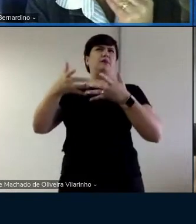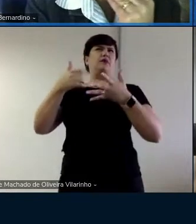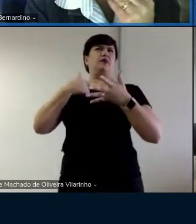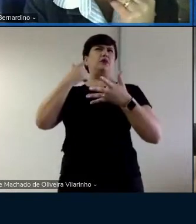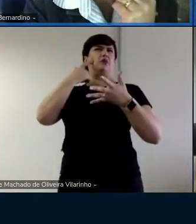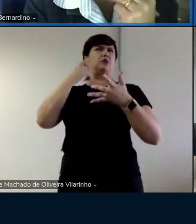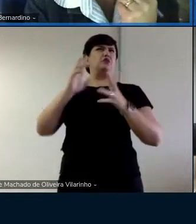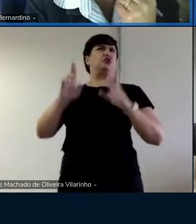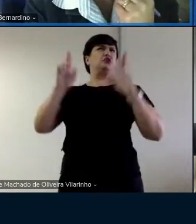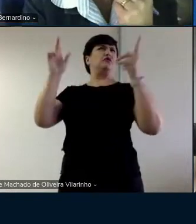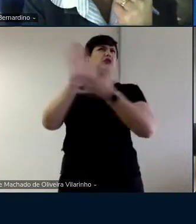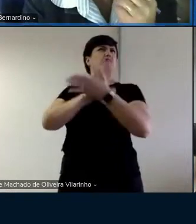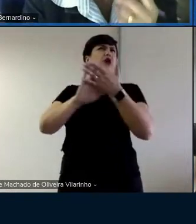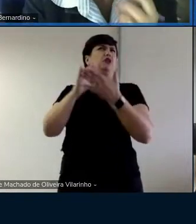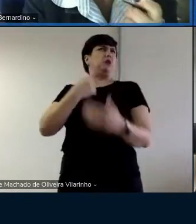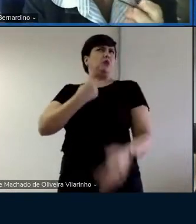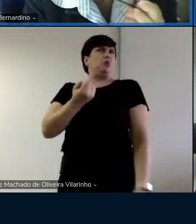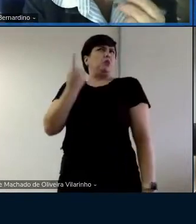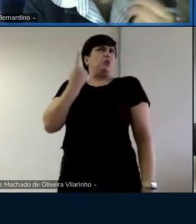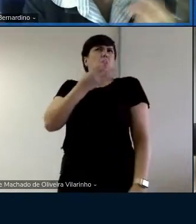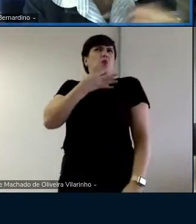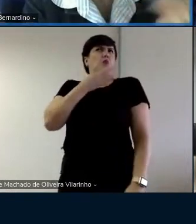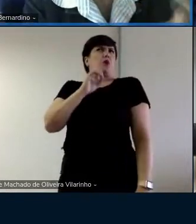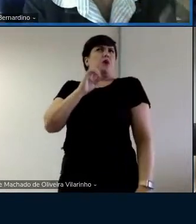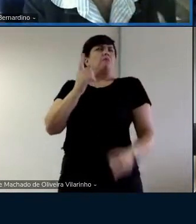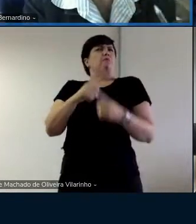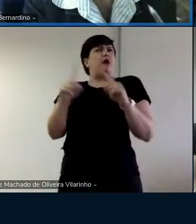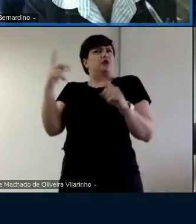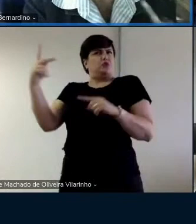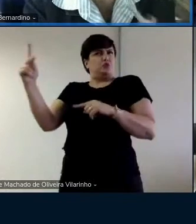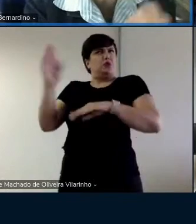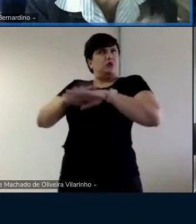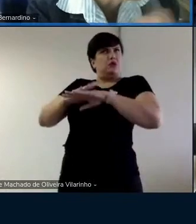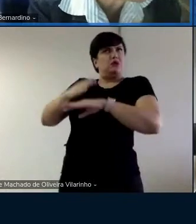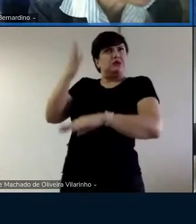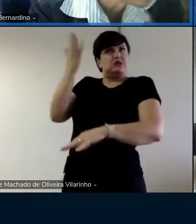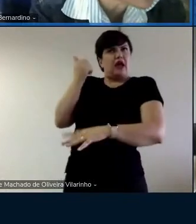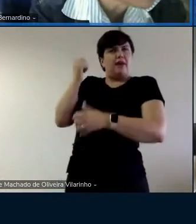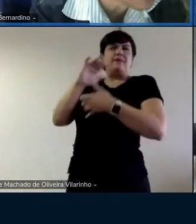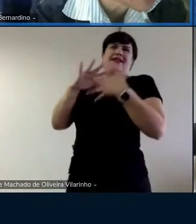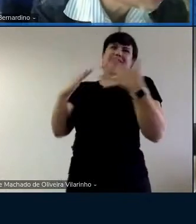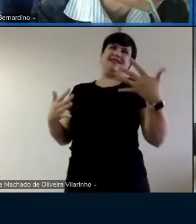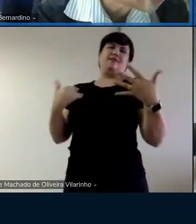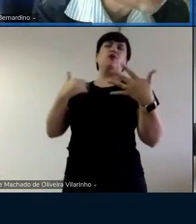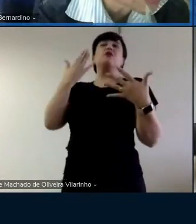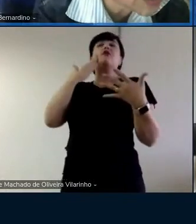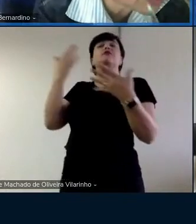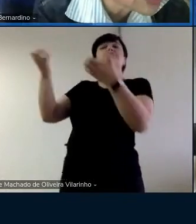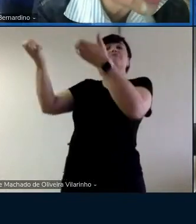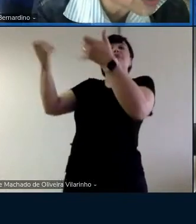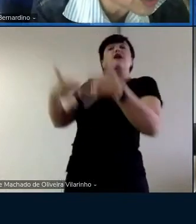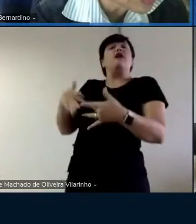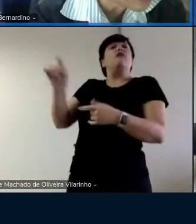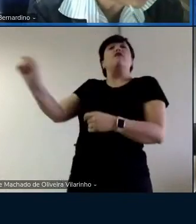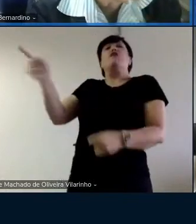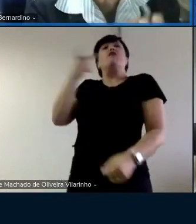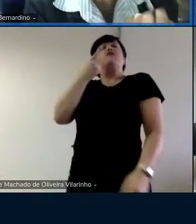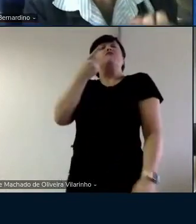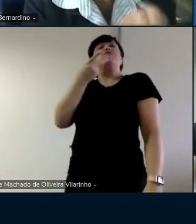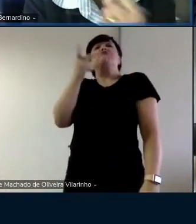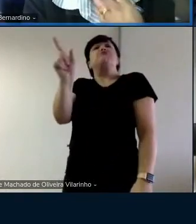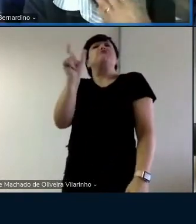distinção. Mas agora eu estou sabendo. Você tem conhecimento da Libras. Então, eu gostaria que você explicasse o que você quis dizer